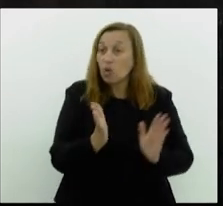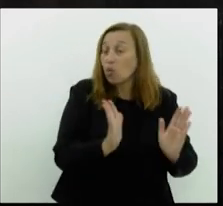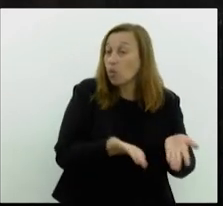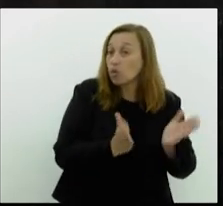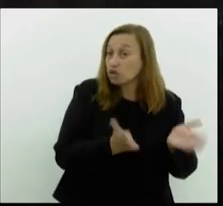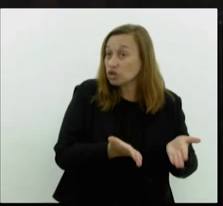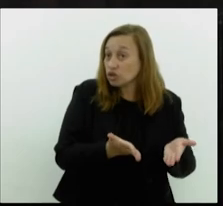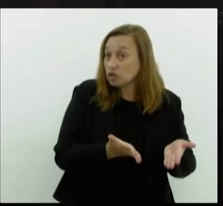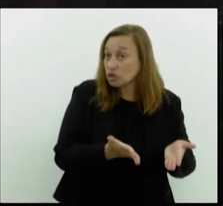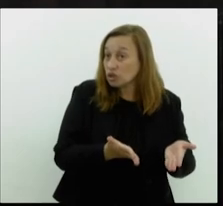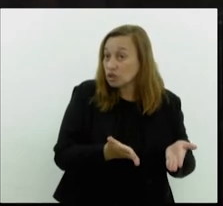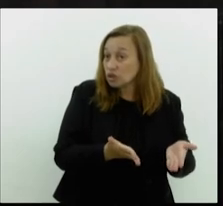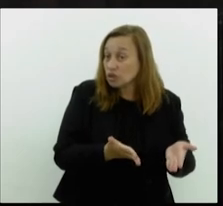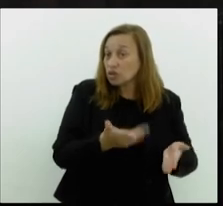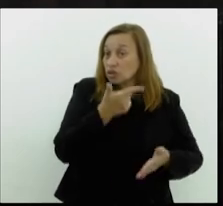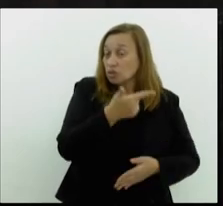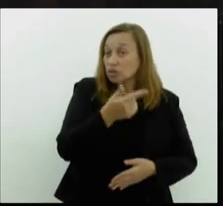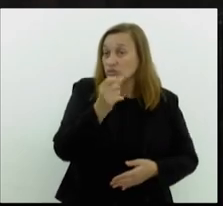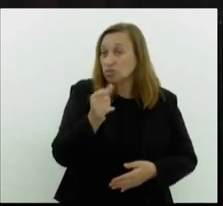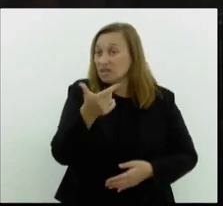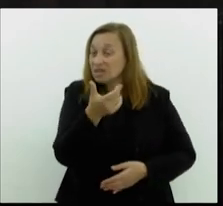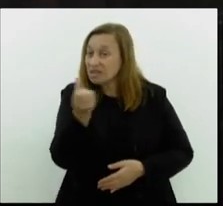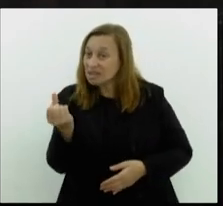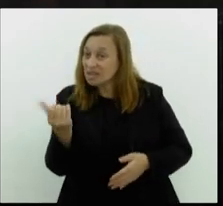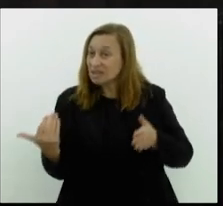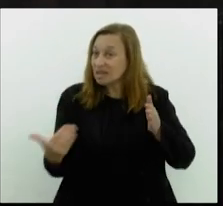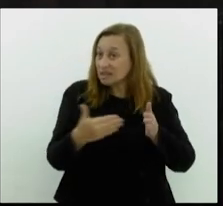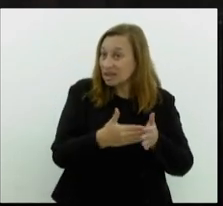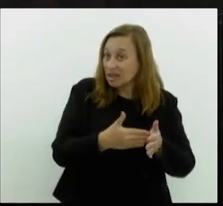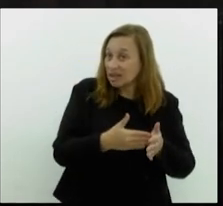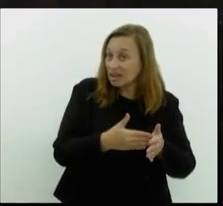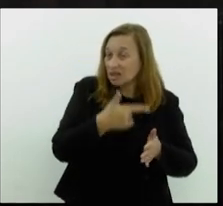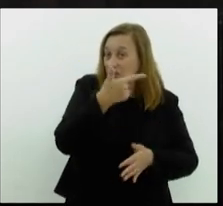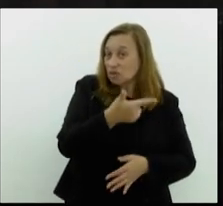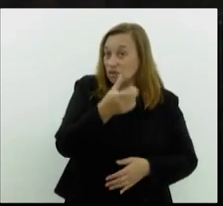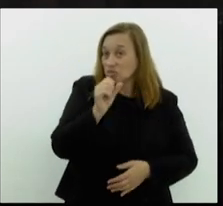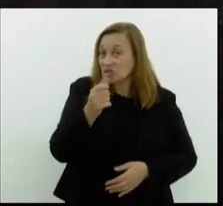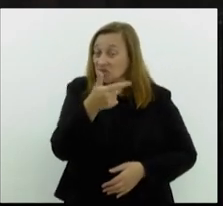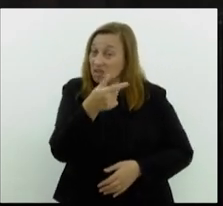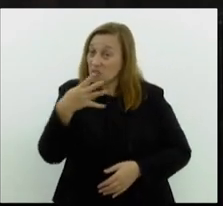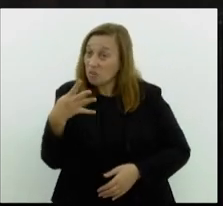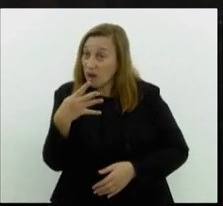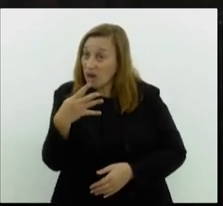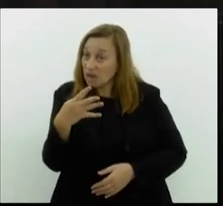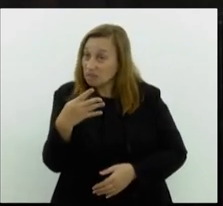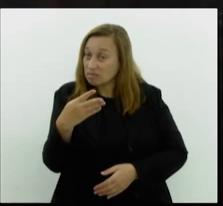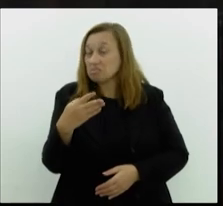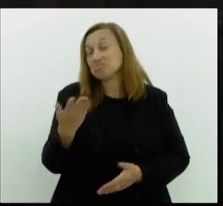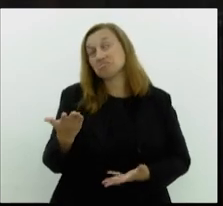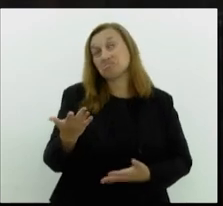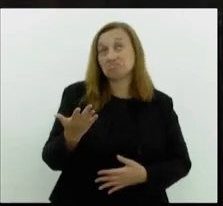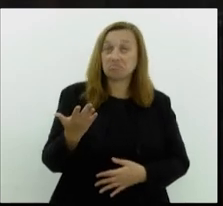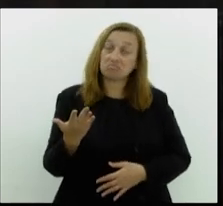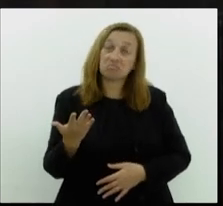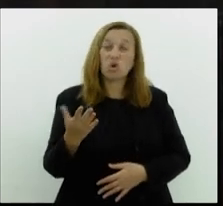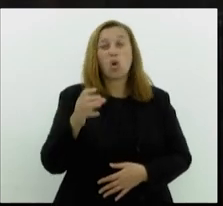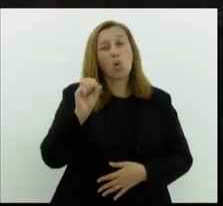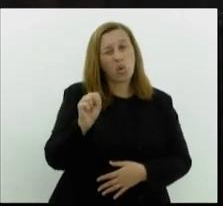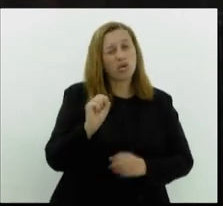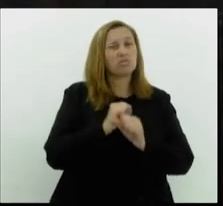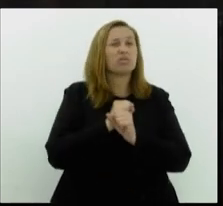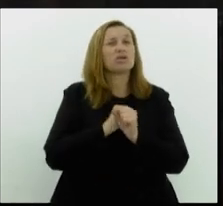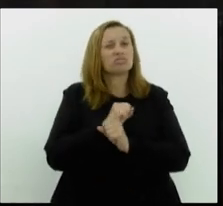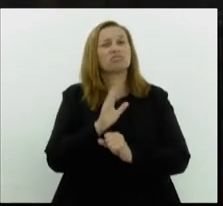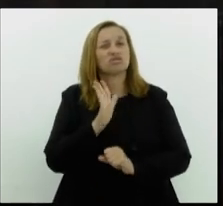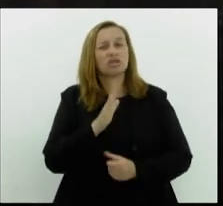2016 para 2024, já tem aí oito anos.